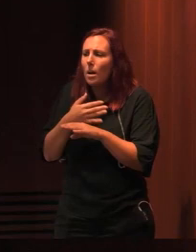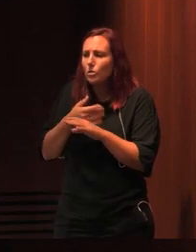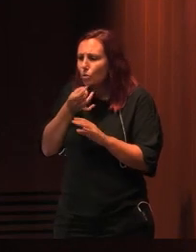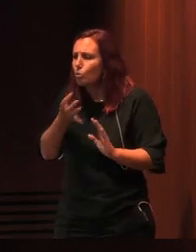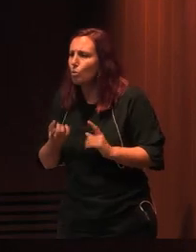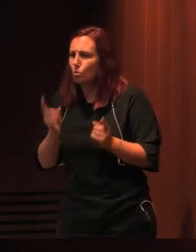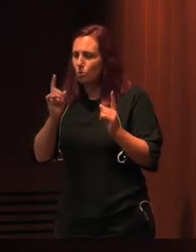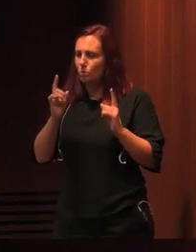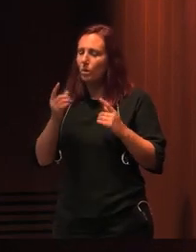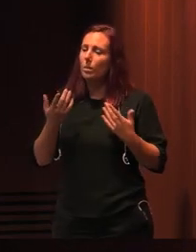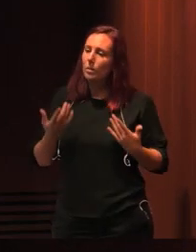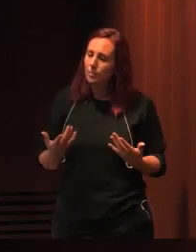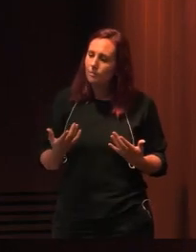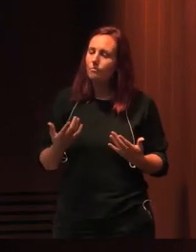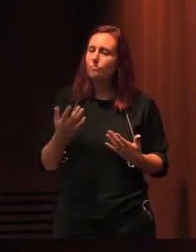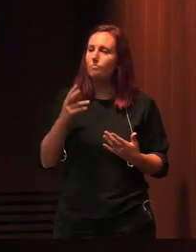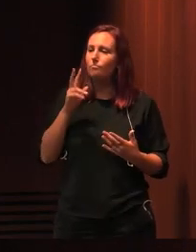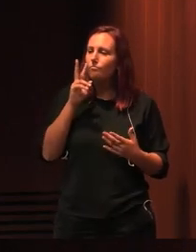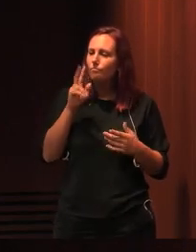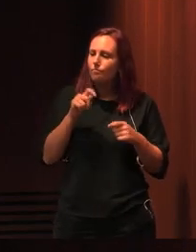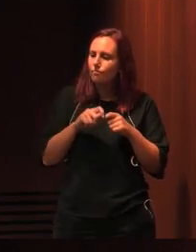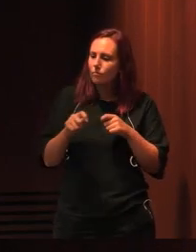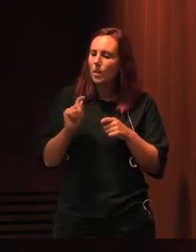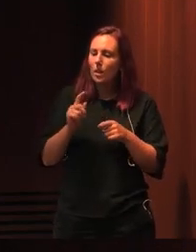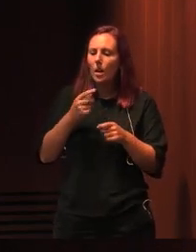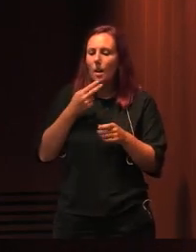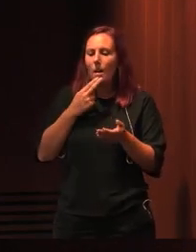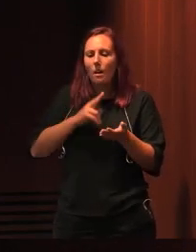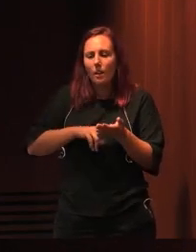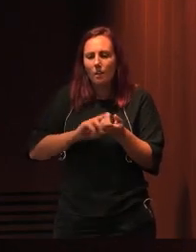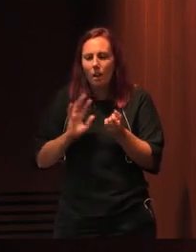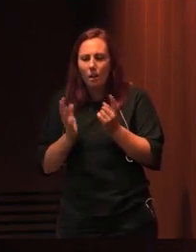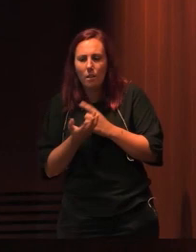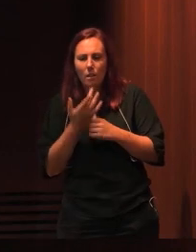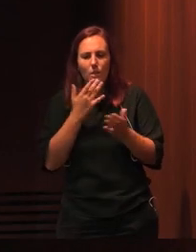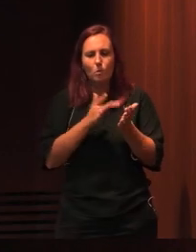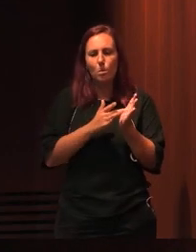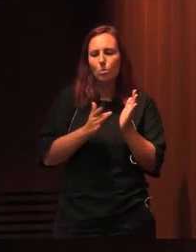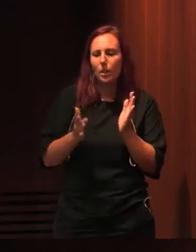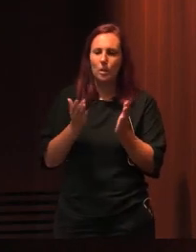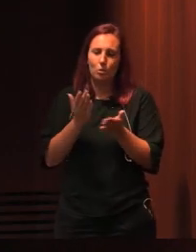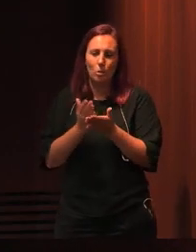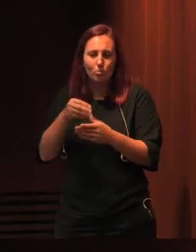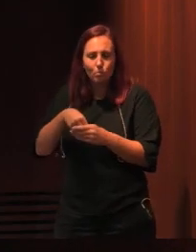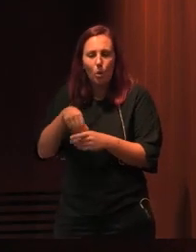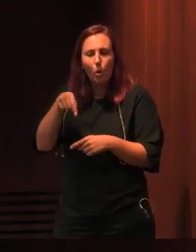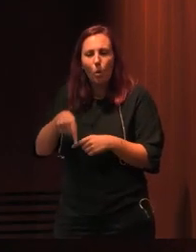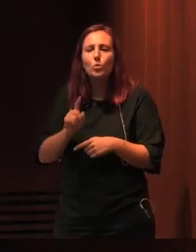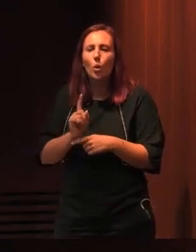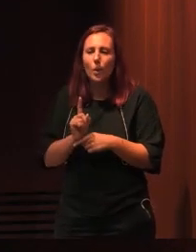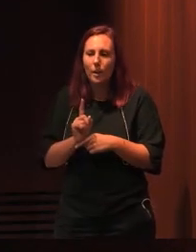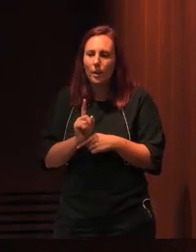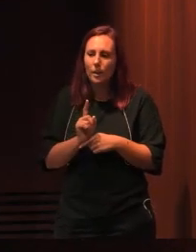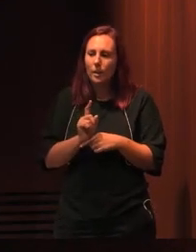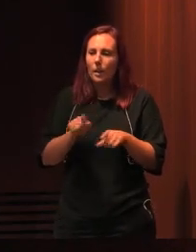Portanto, quando nós vemos o que é a realidade das bibliotecas escolares hoje, a realidade é incomensurável com aquilo que